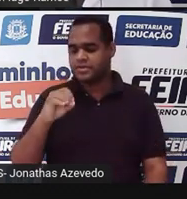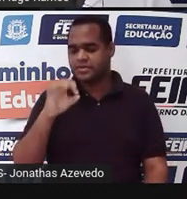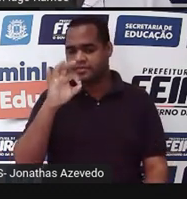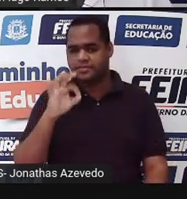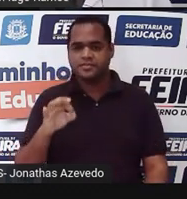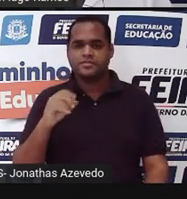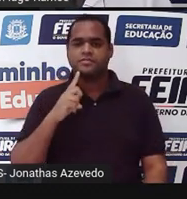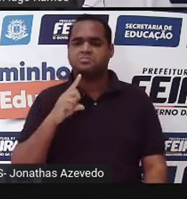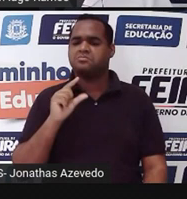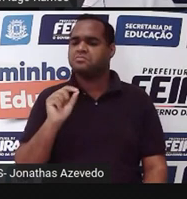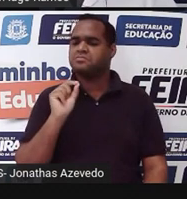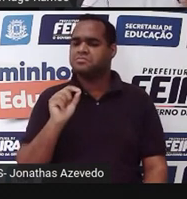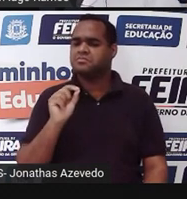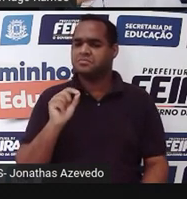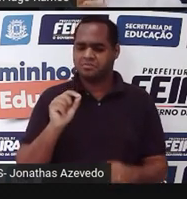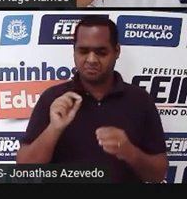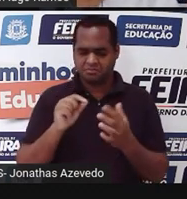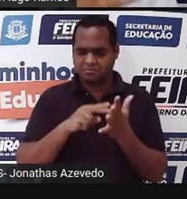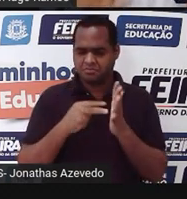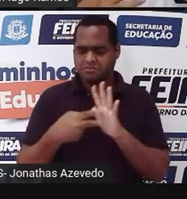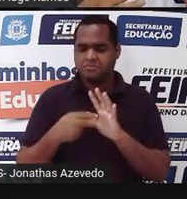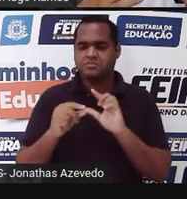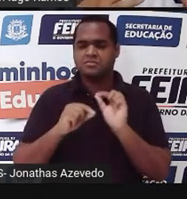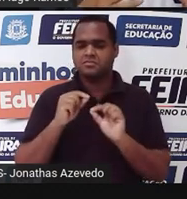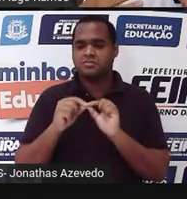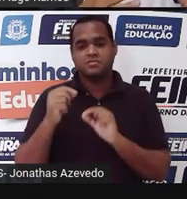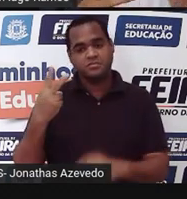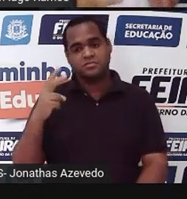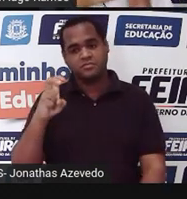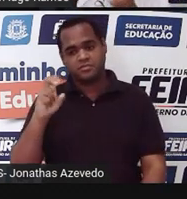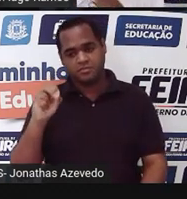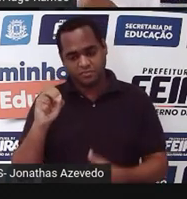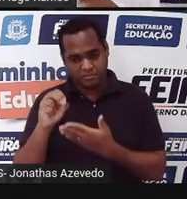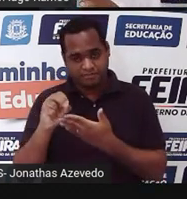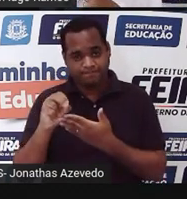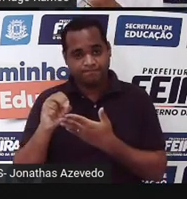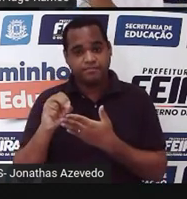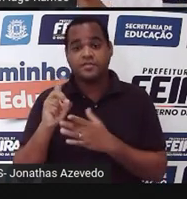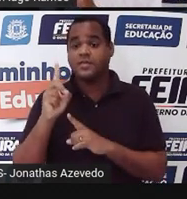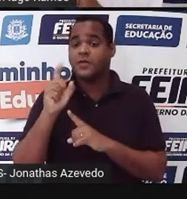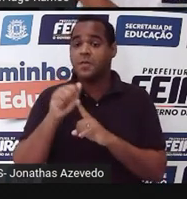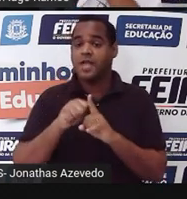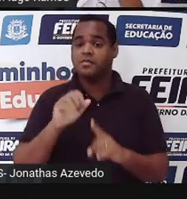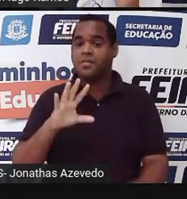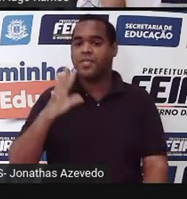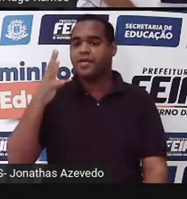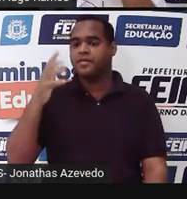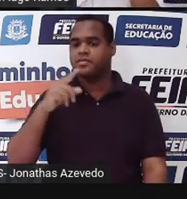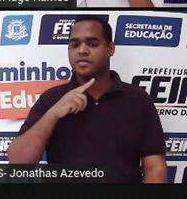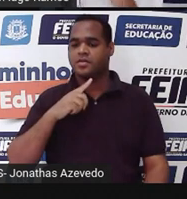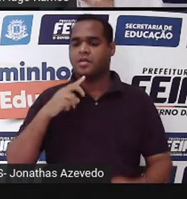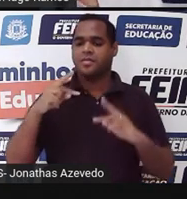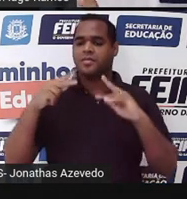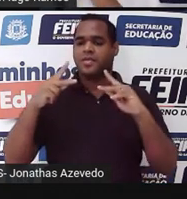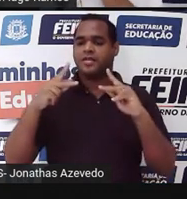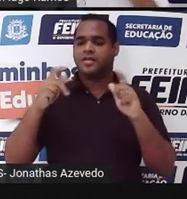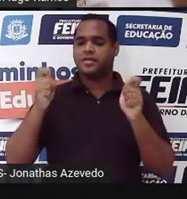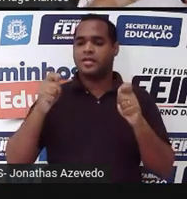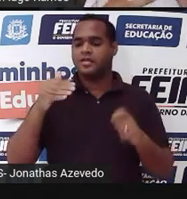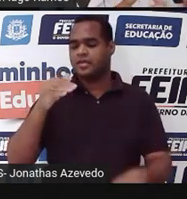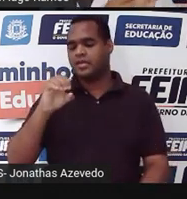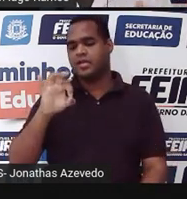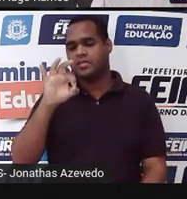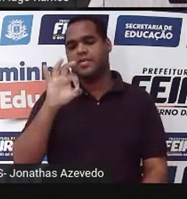O que é que isso significa? Era R$250,00 e, nesse mês, aumentou 10%